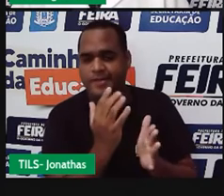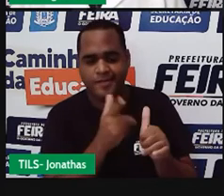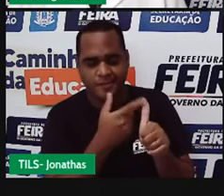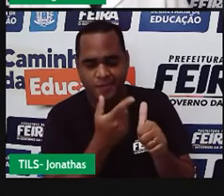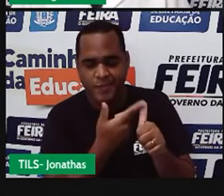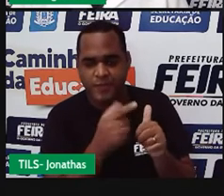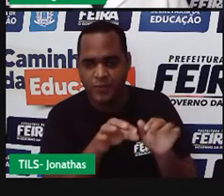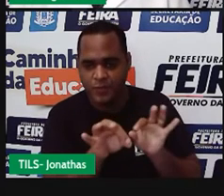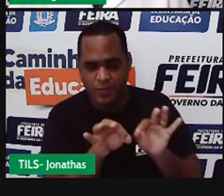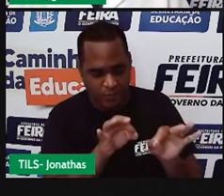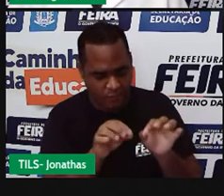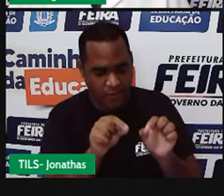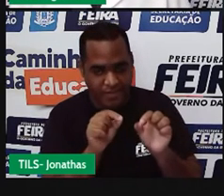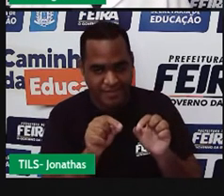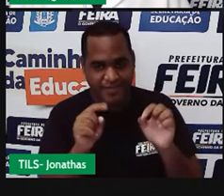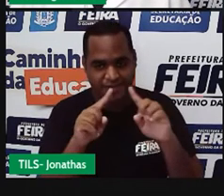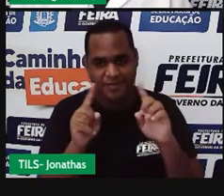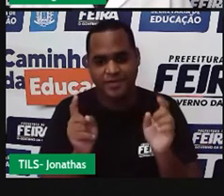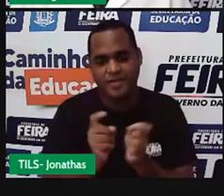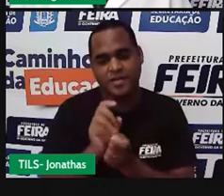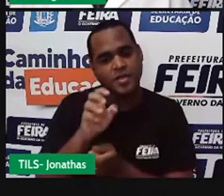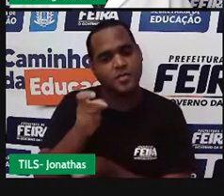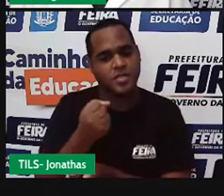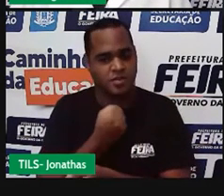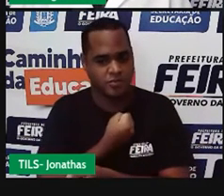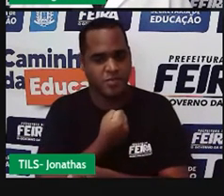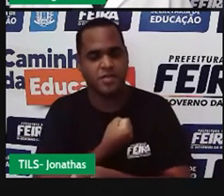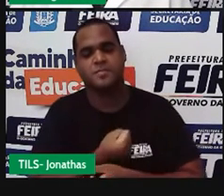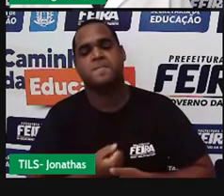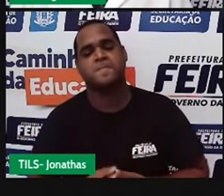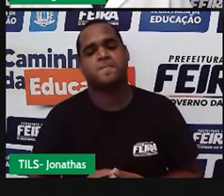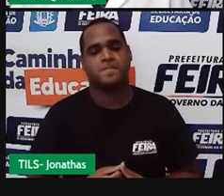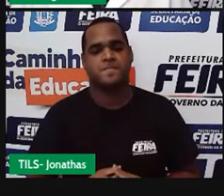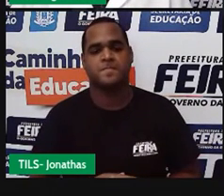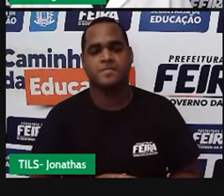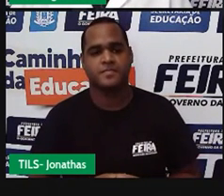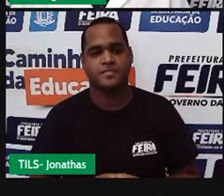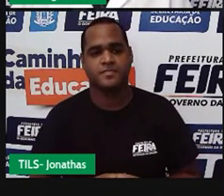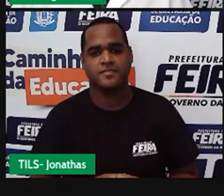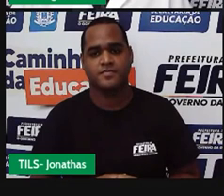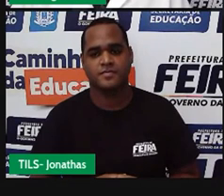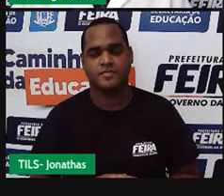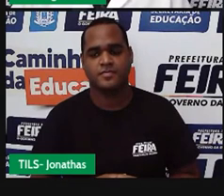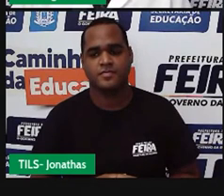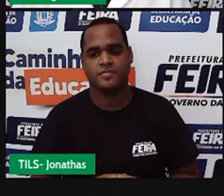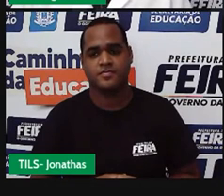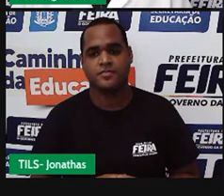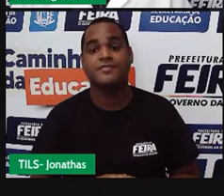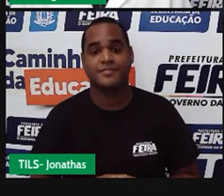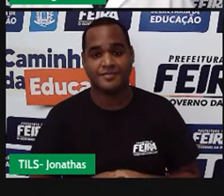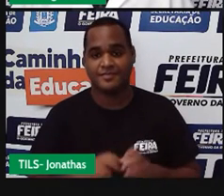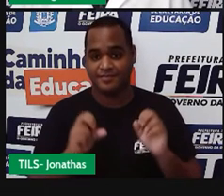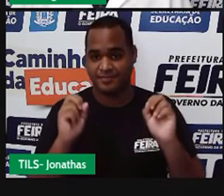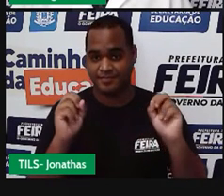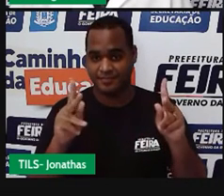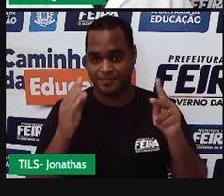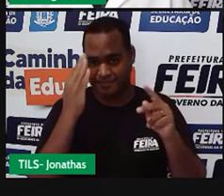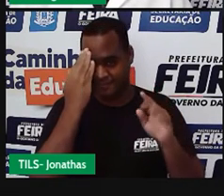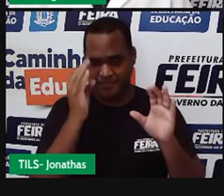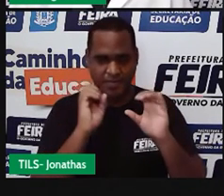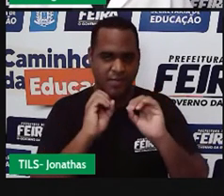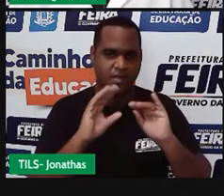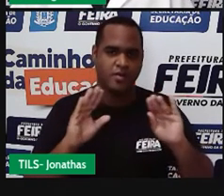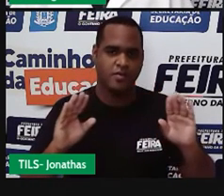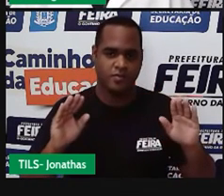coisas dentro da da expressão numérica. Tá bom? Bacana? Mas assim,